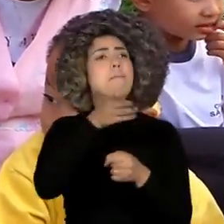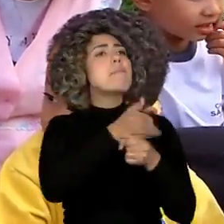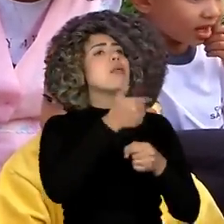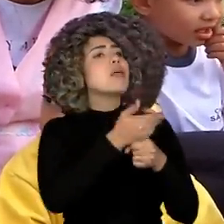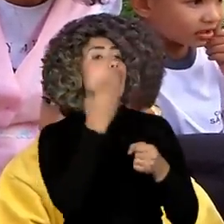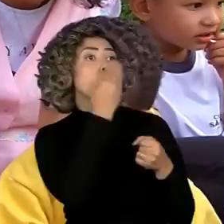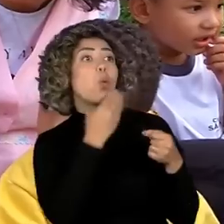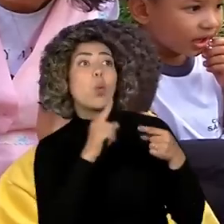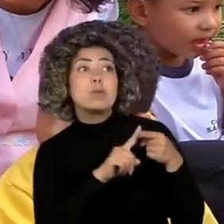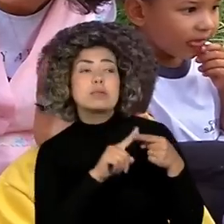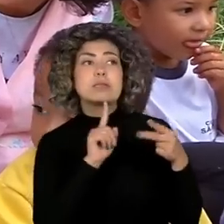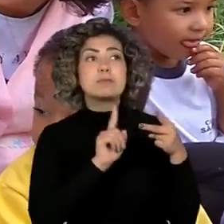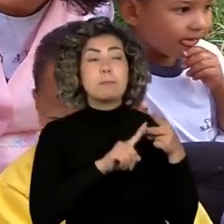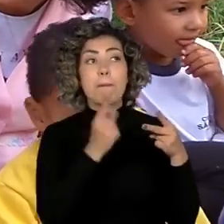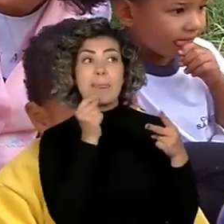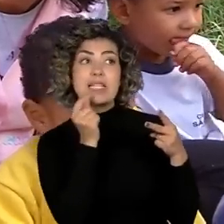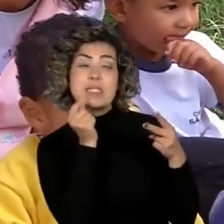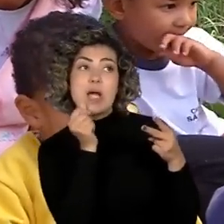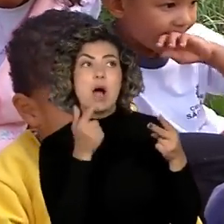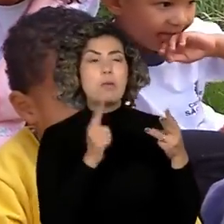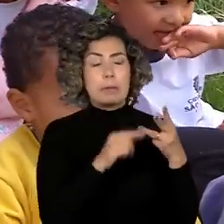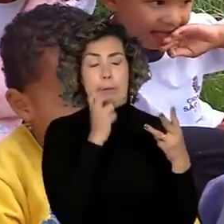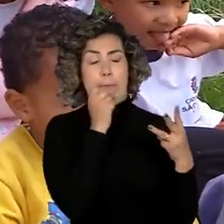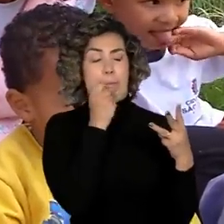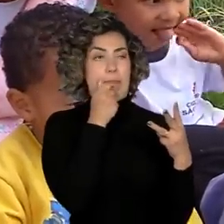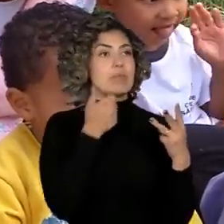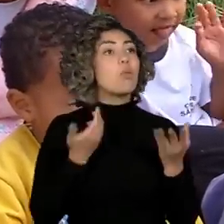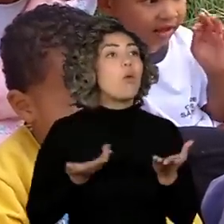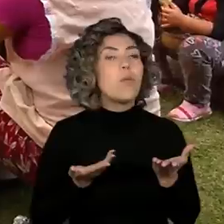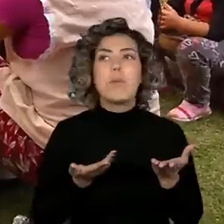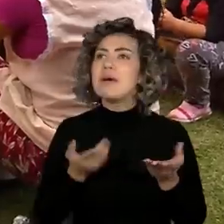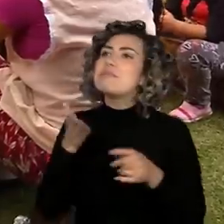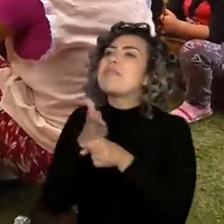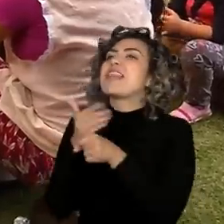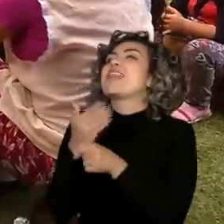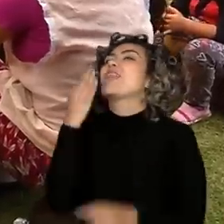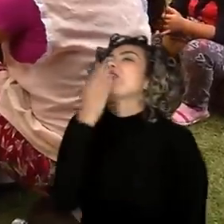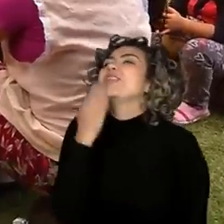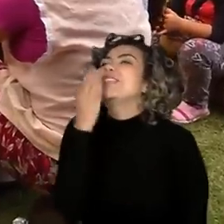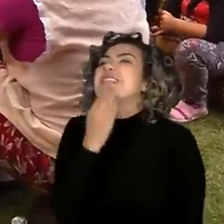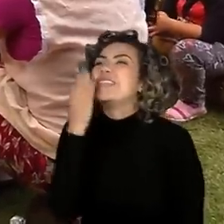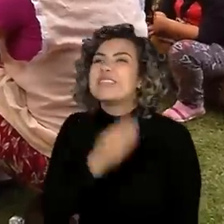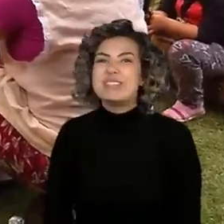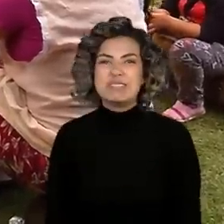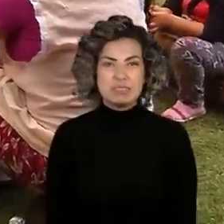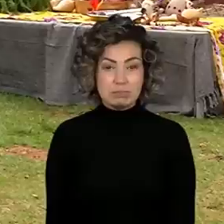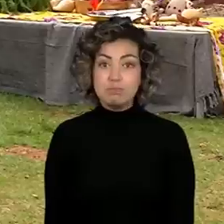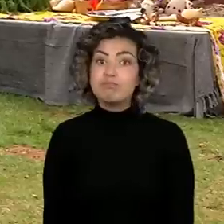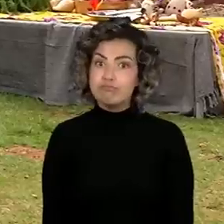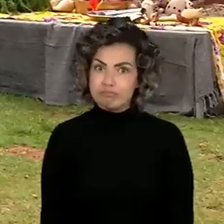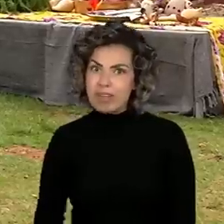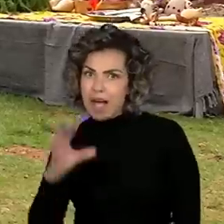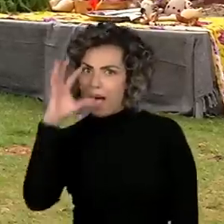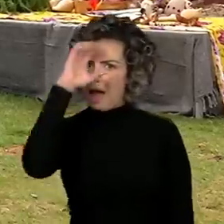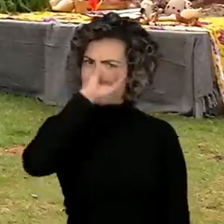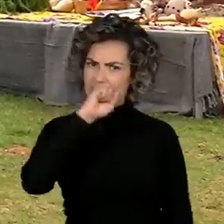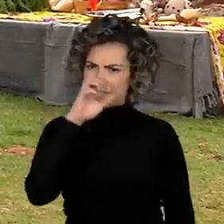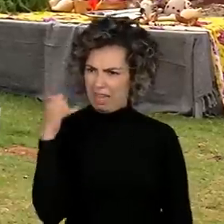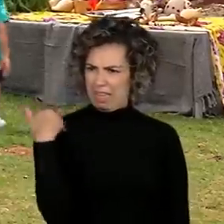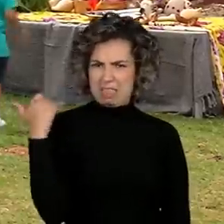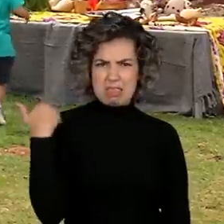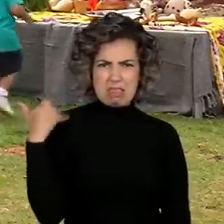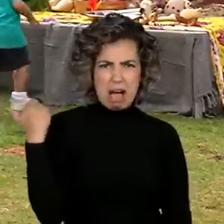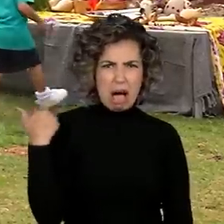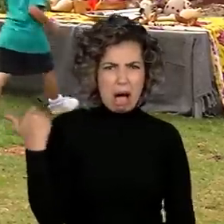doce, salgada ou azeda? Batata doce. Para aprender, não tem idade.